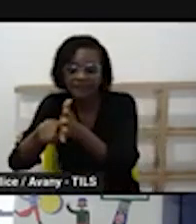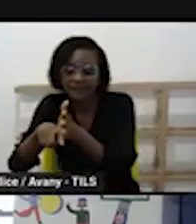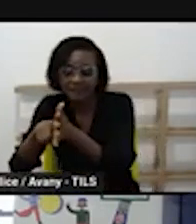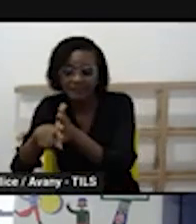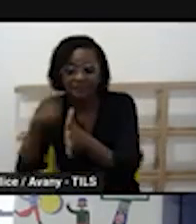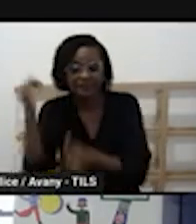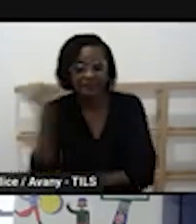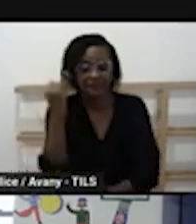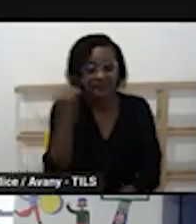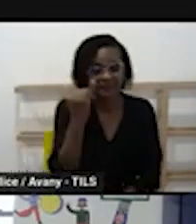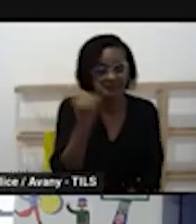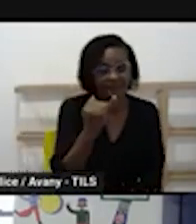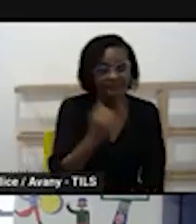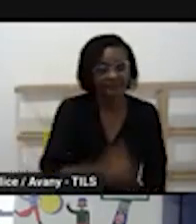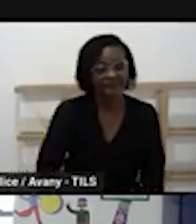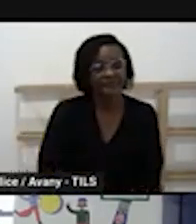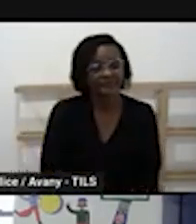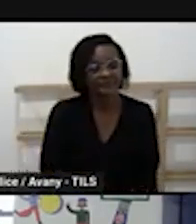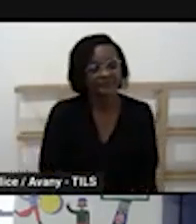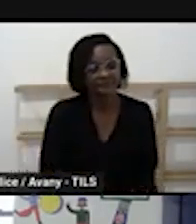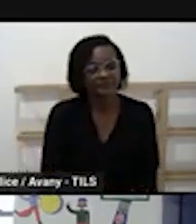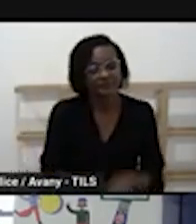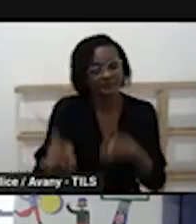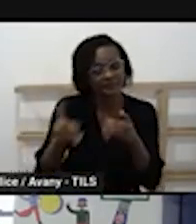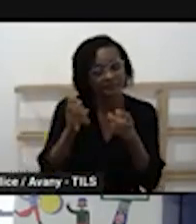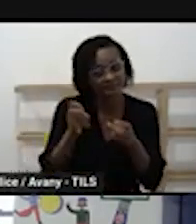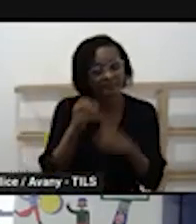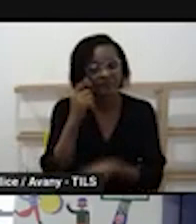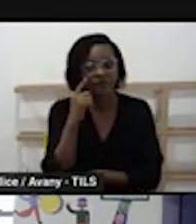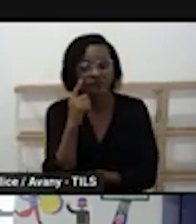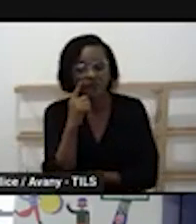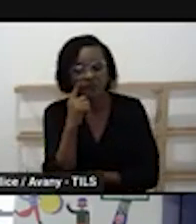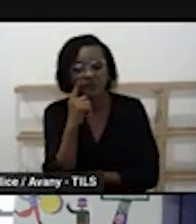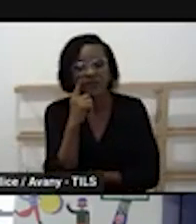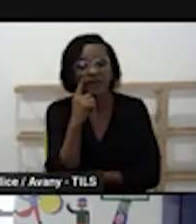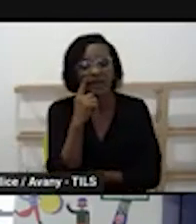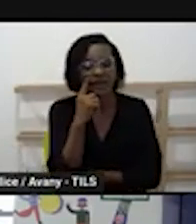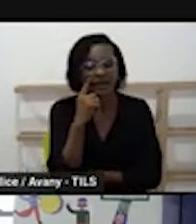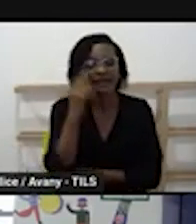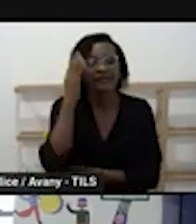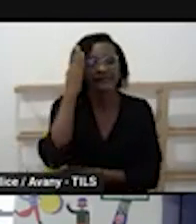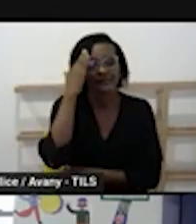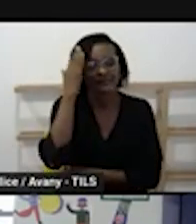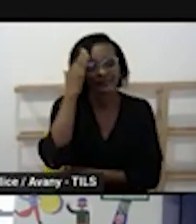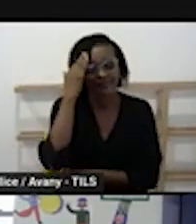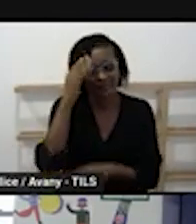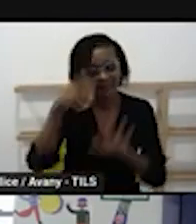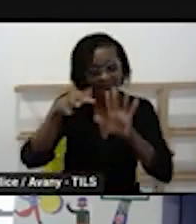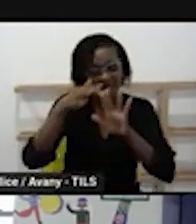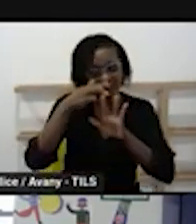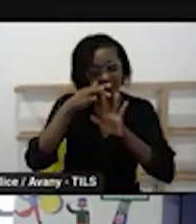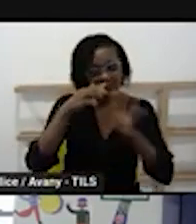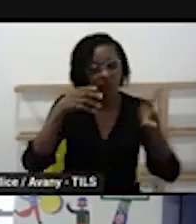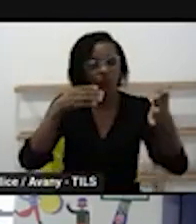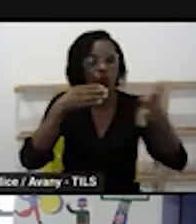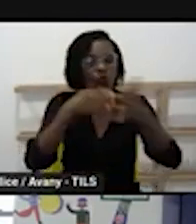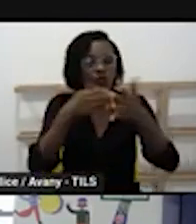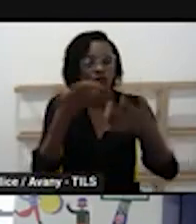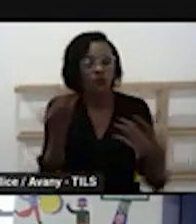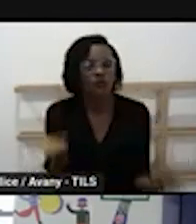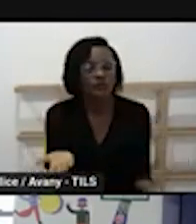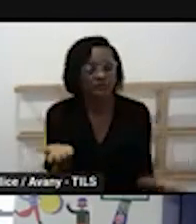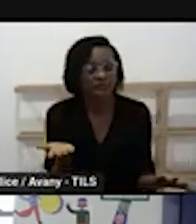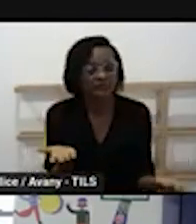levar ela a fazer observações então o projeto tem esse intuito de pesquisa de observação